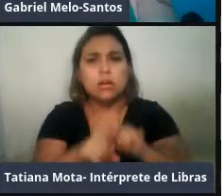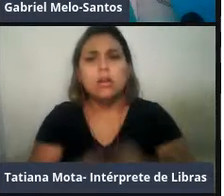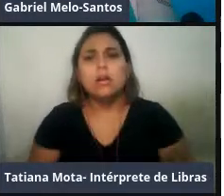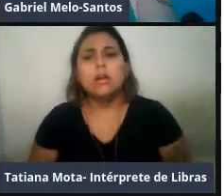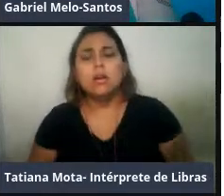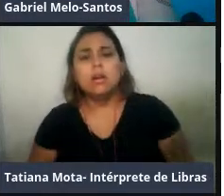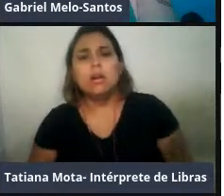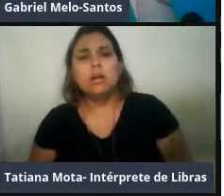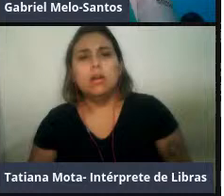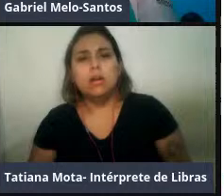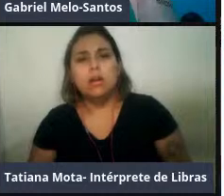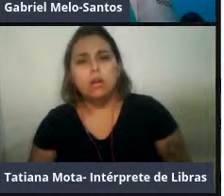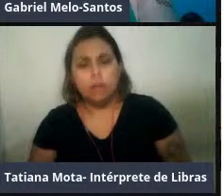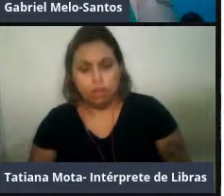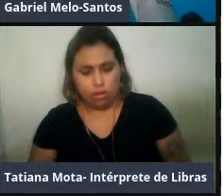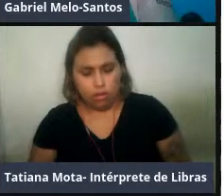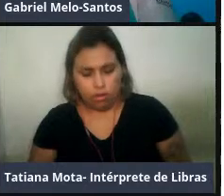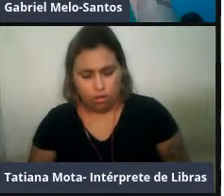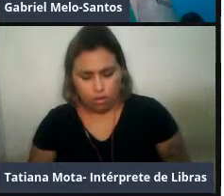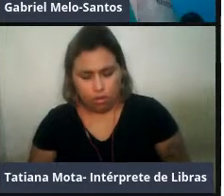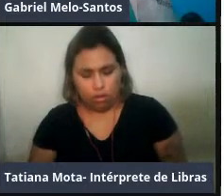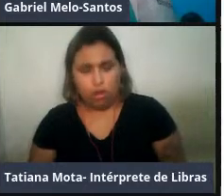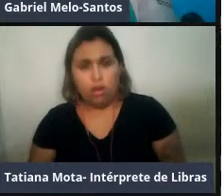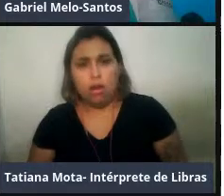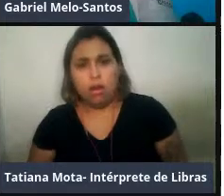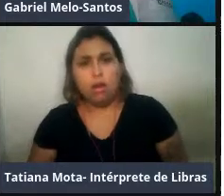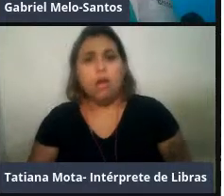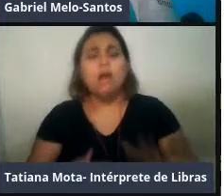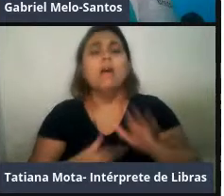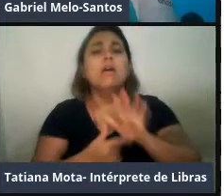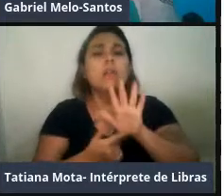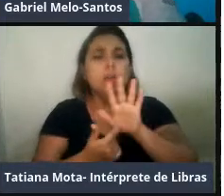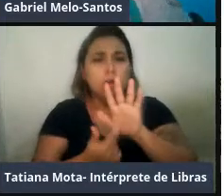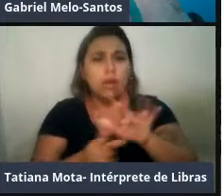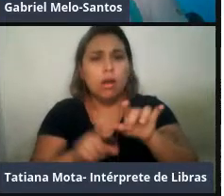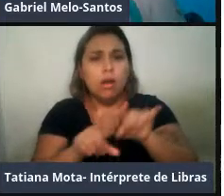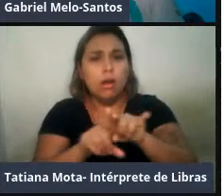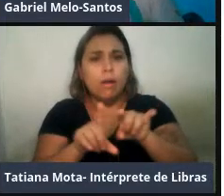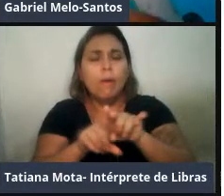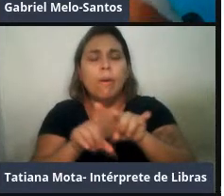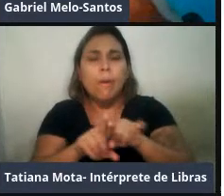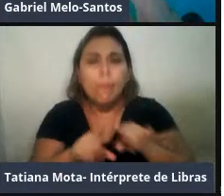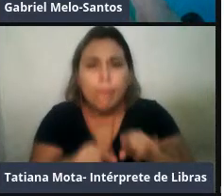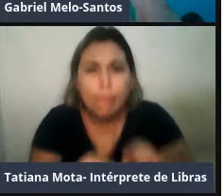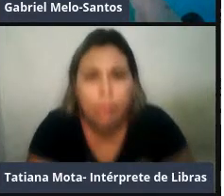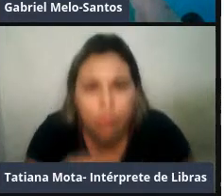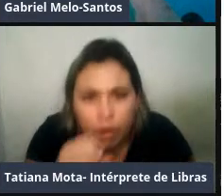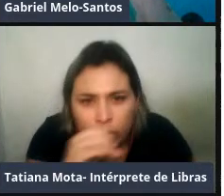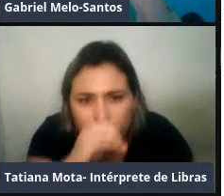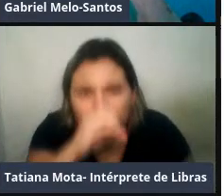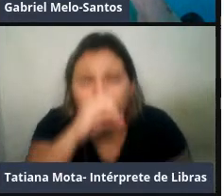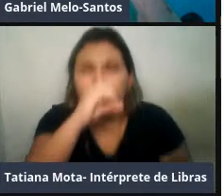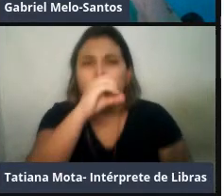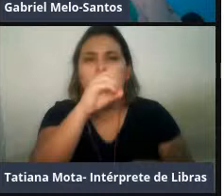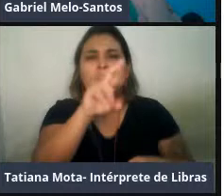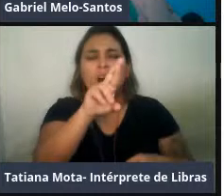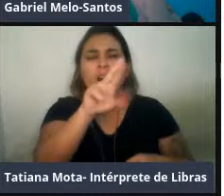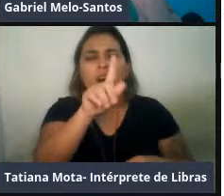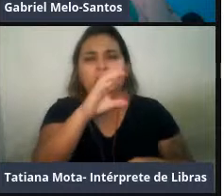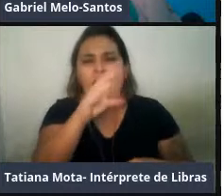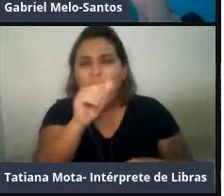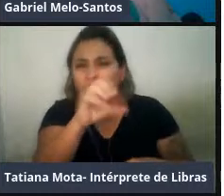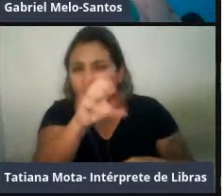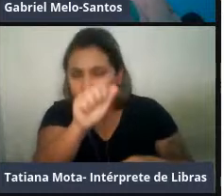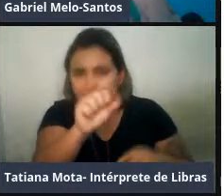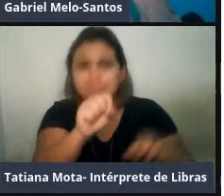presente em linhagem como as orcas e as baleias-piloto, são as principais, são os emitidos por essas espécies também, eles